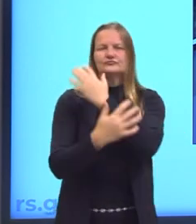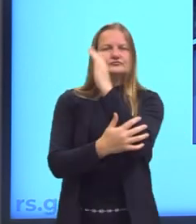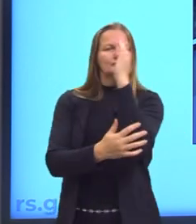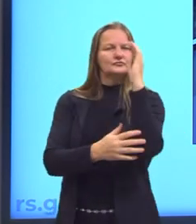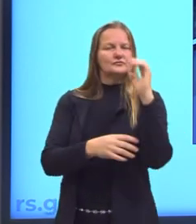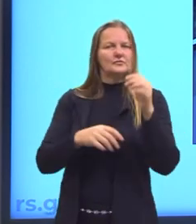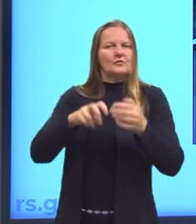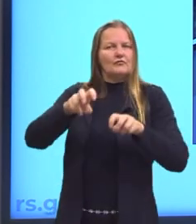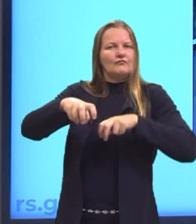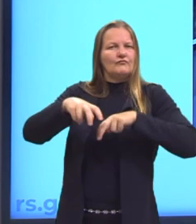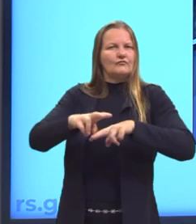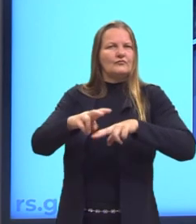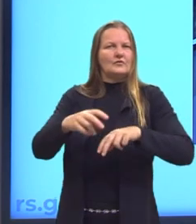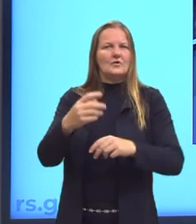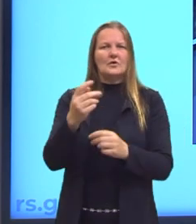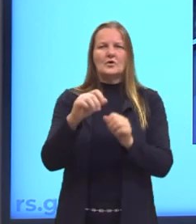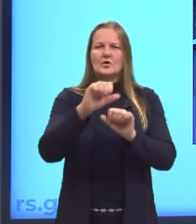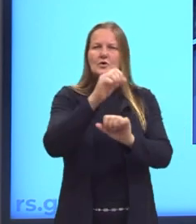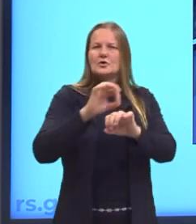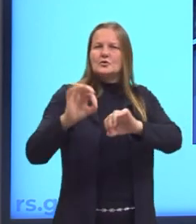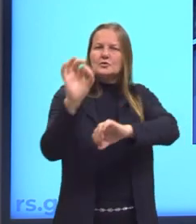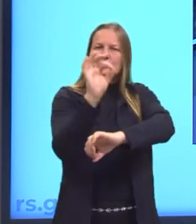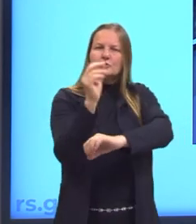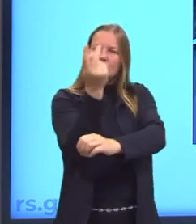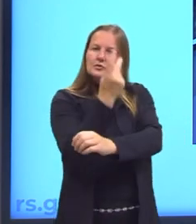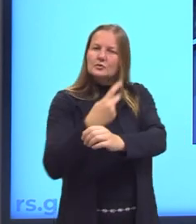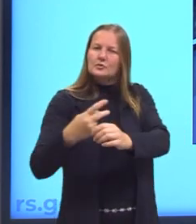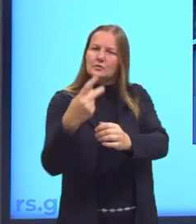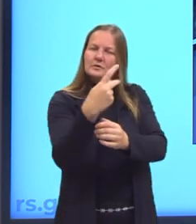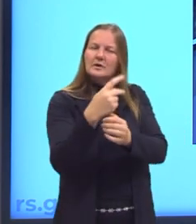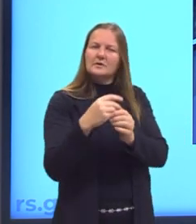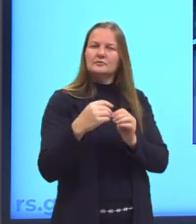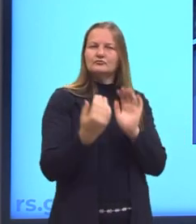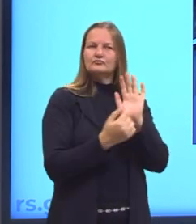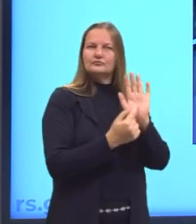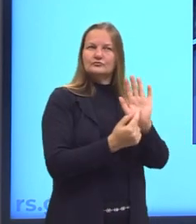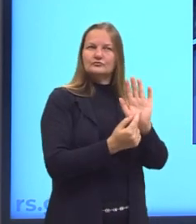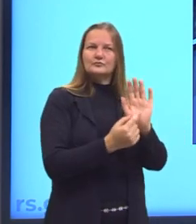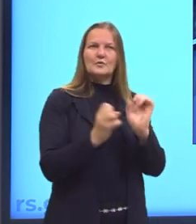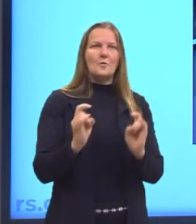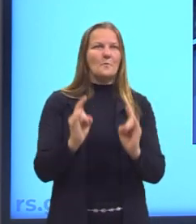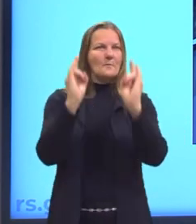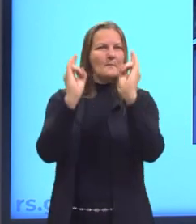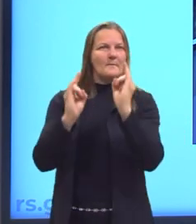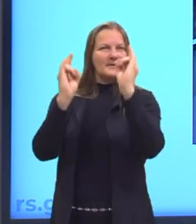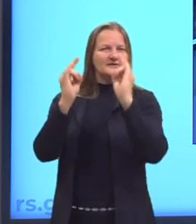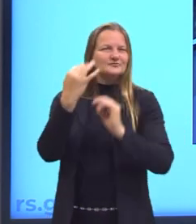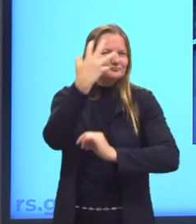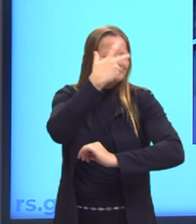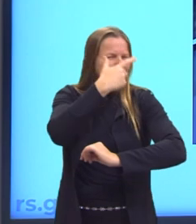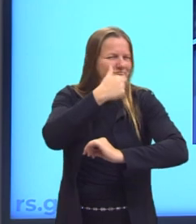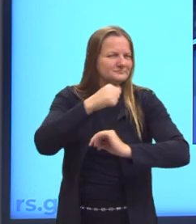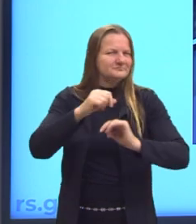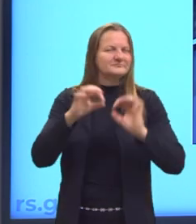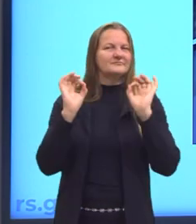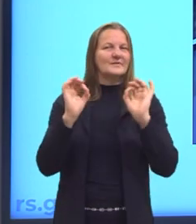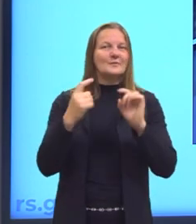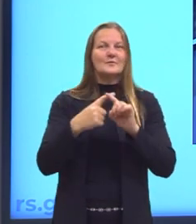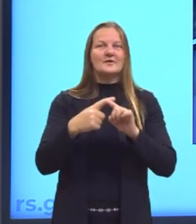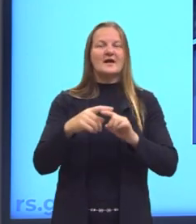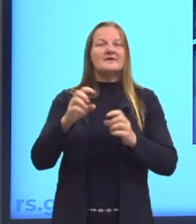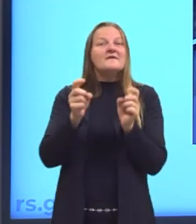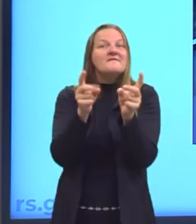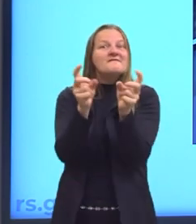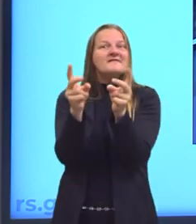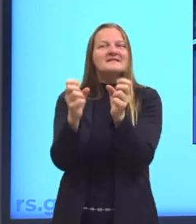de design, o layout ali, né? Do prédio, por exemplo. Então ela é muito comum, assim, para representar, por exemplo, as